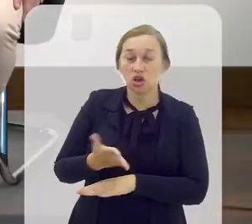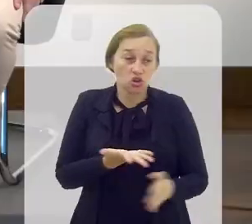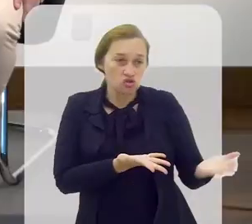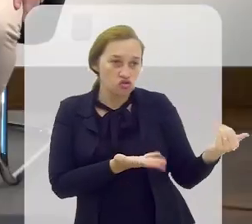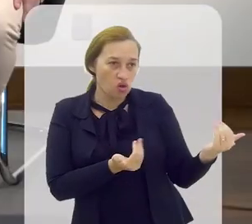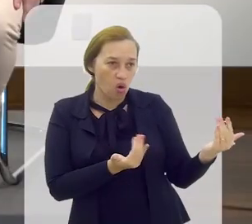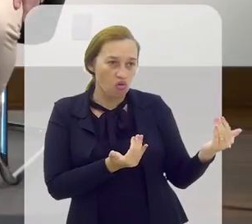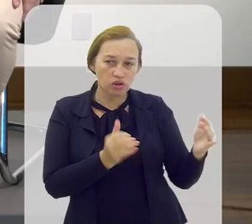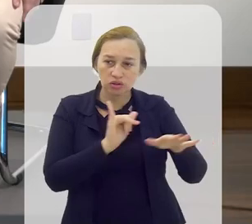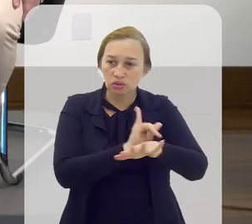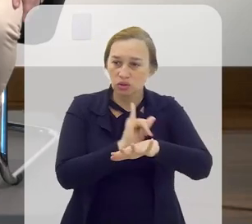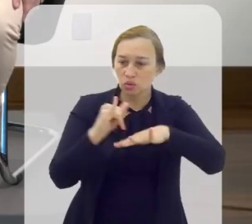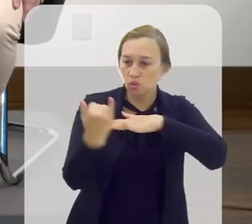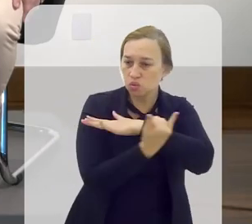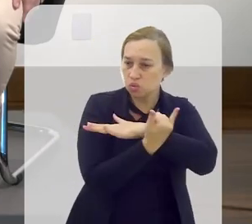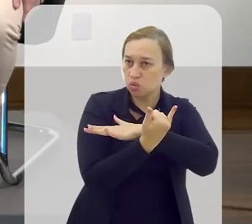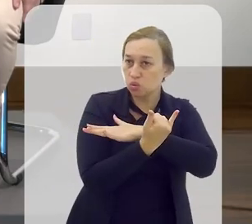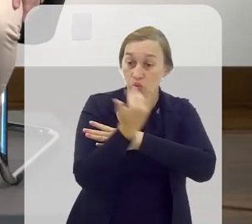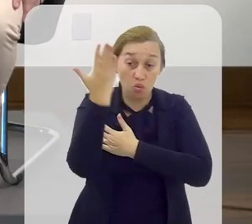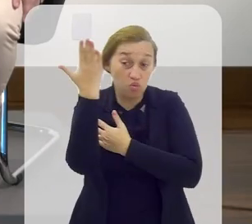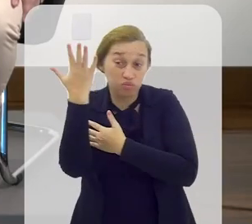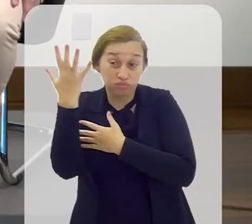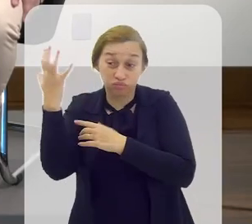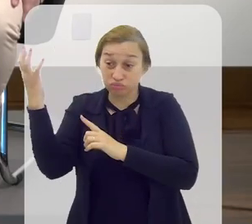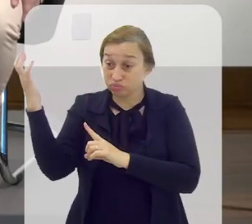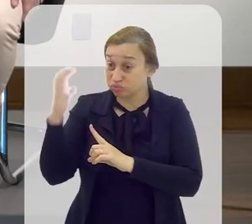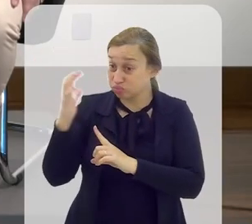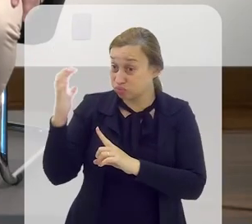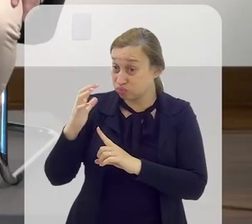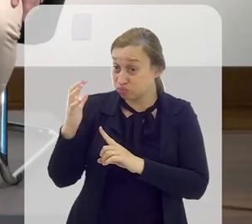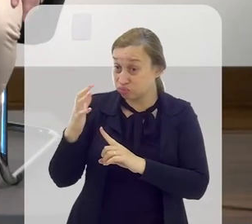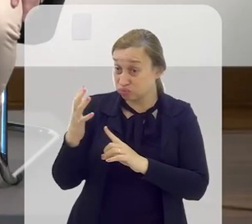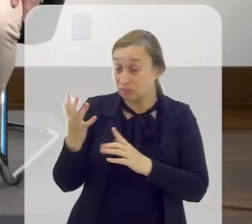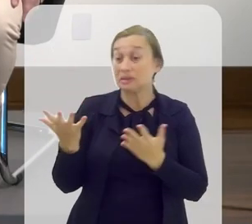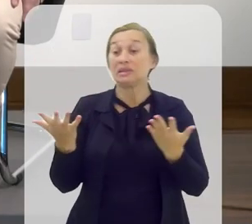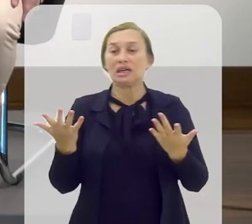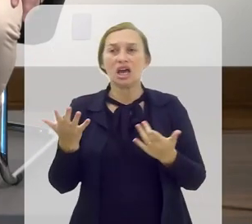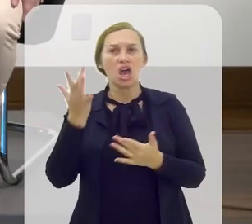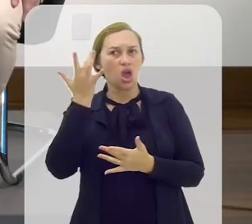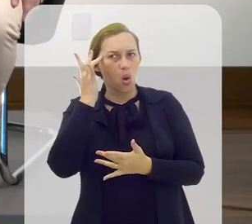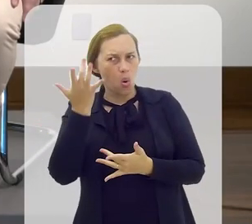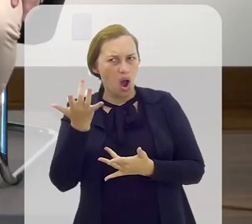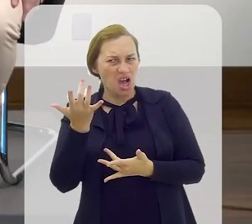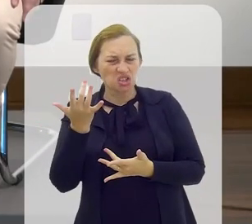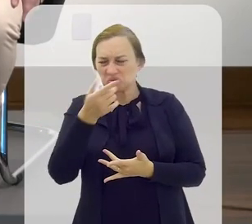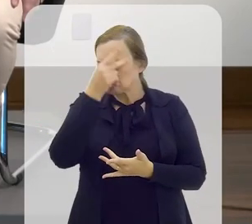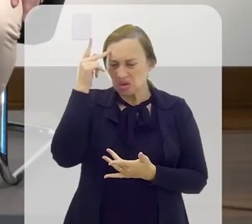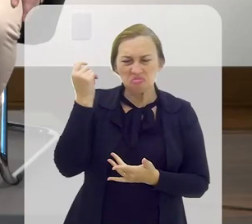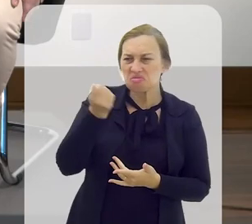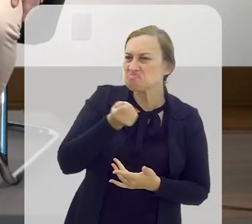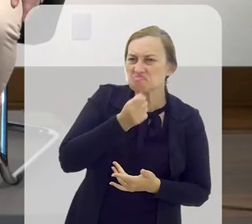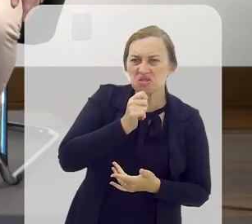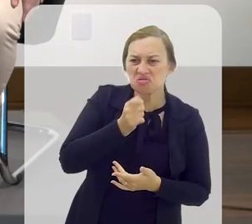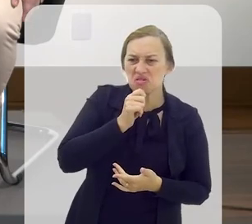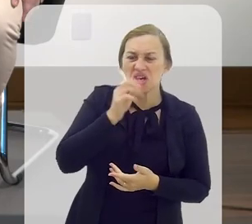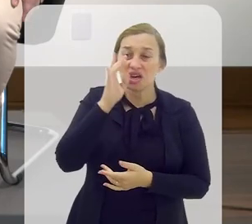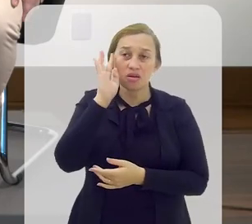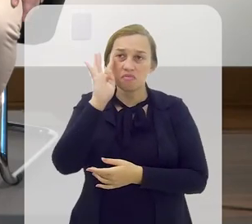vem um jovem com um enredo polêmicos. Eu acho que ninguém